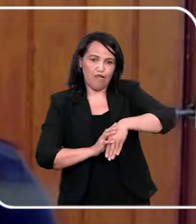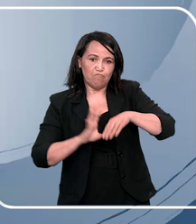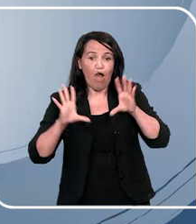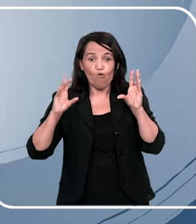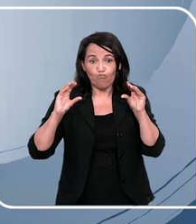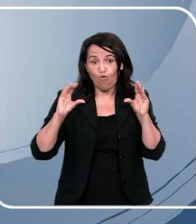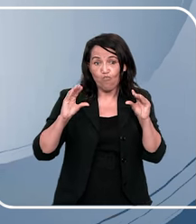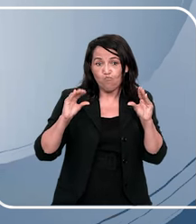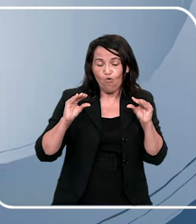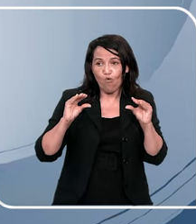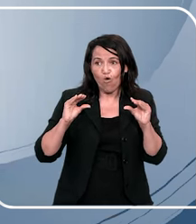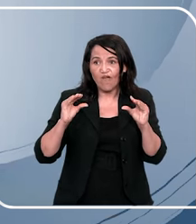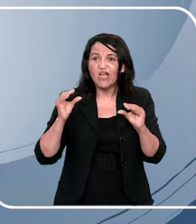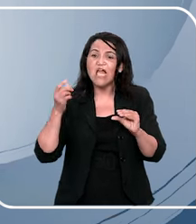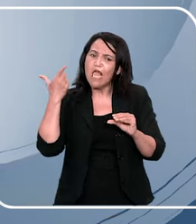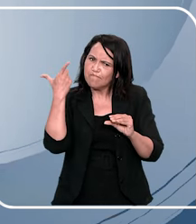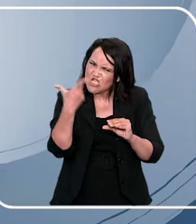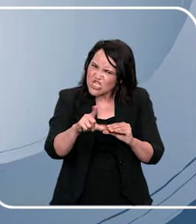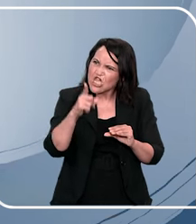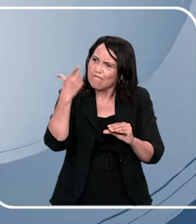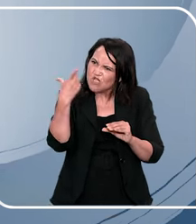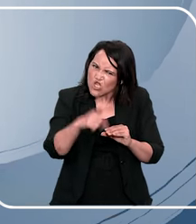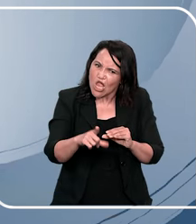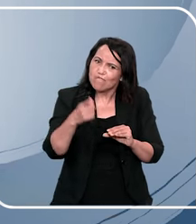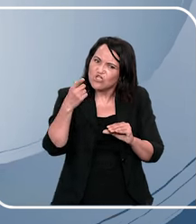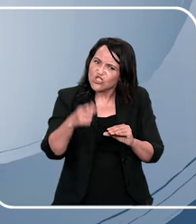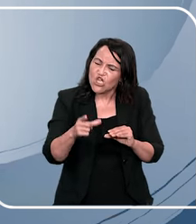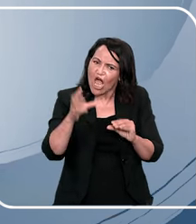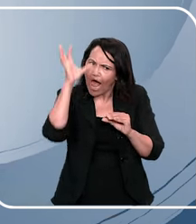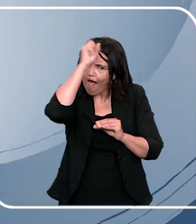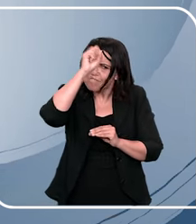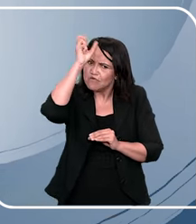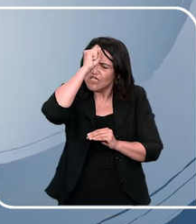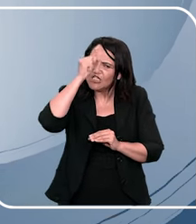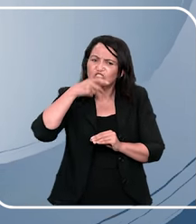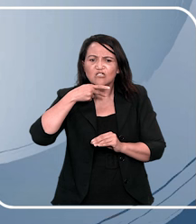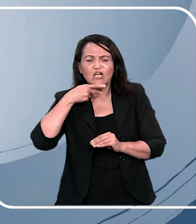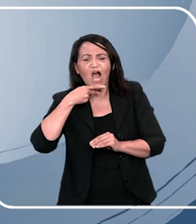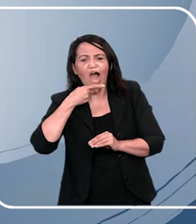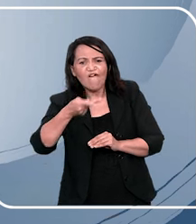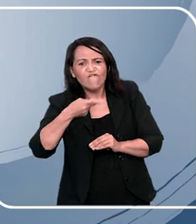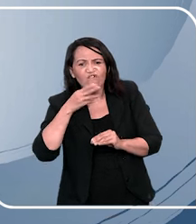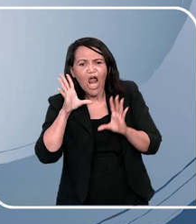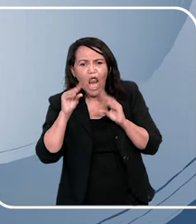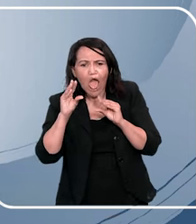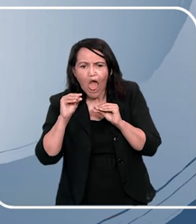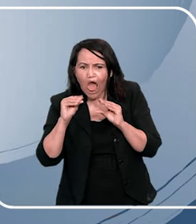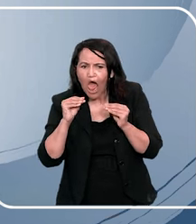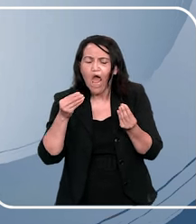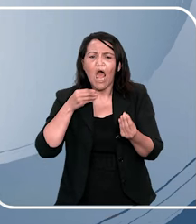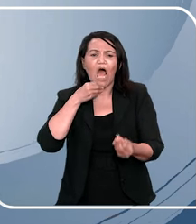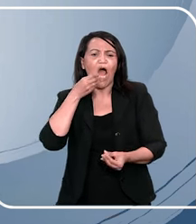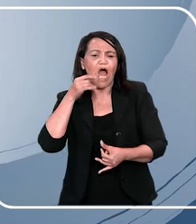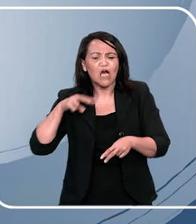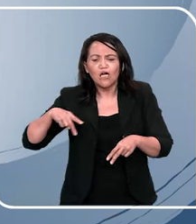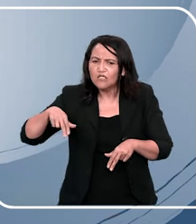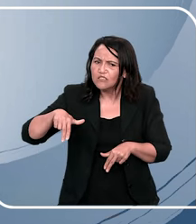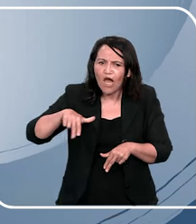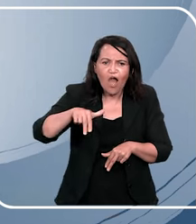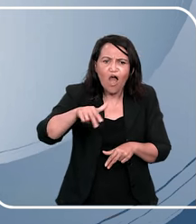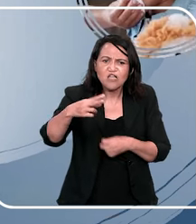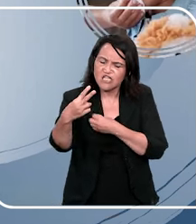bumbum, porque é na repetição que a criança aprende, aprende a falar, aprende a andar, e também aprende a se proteger.